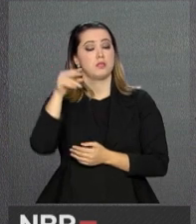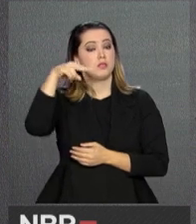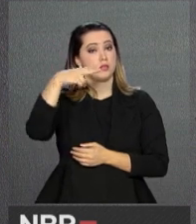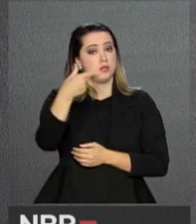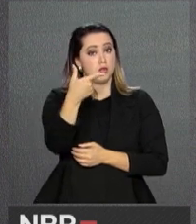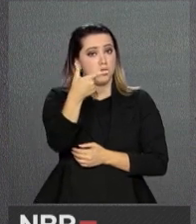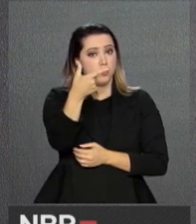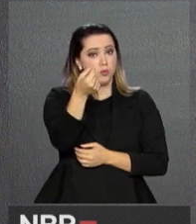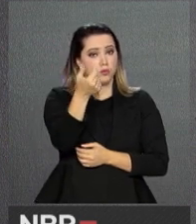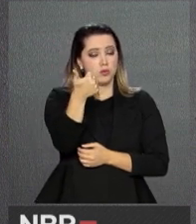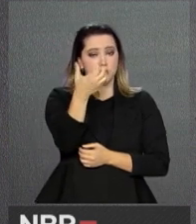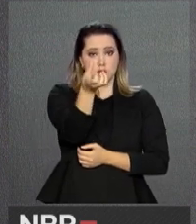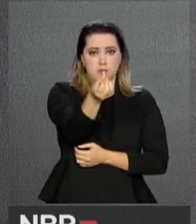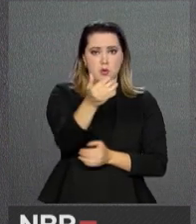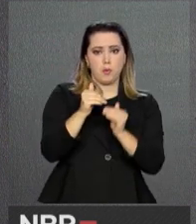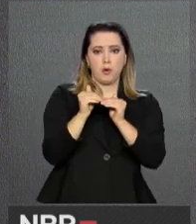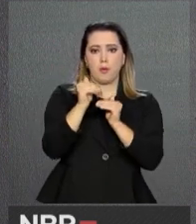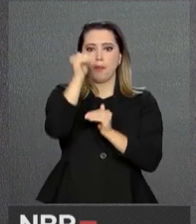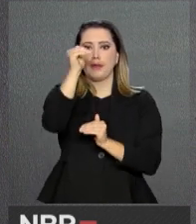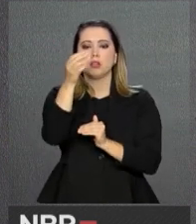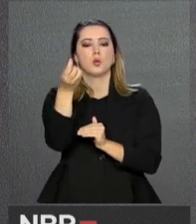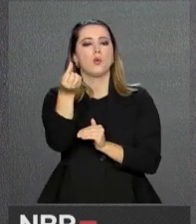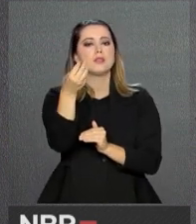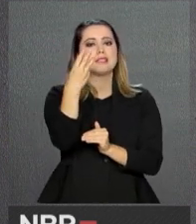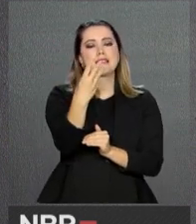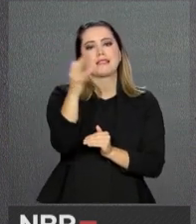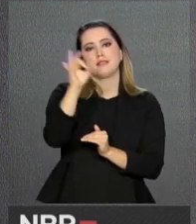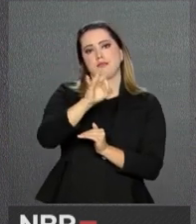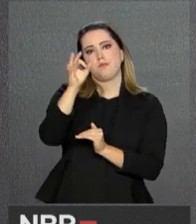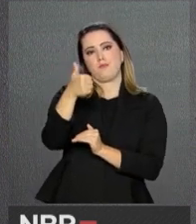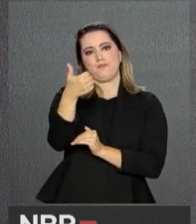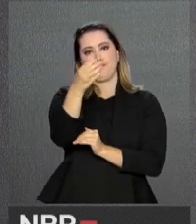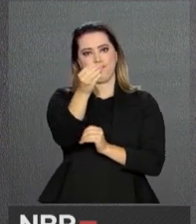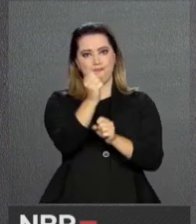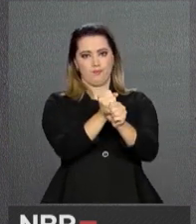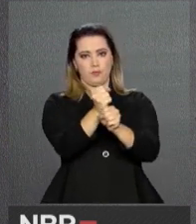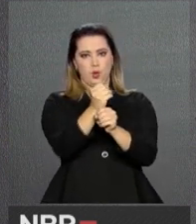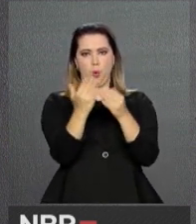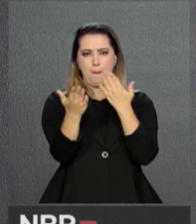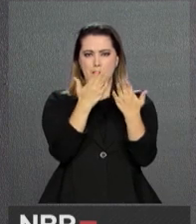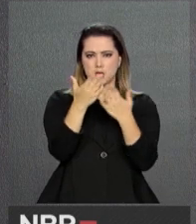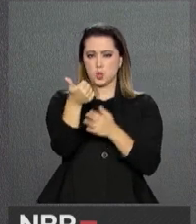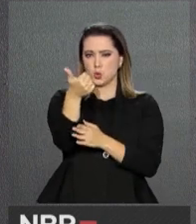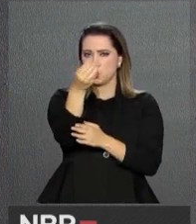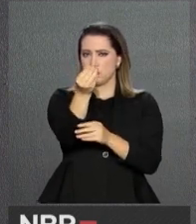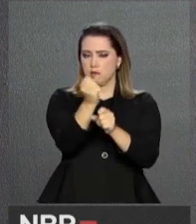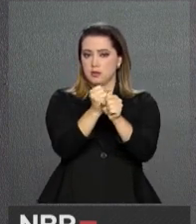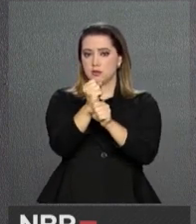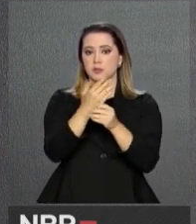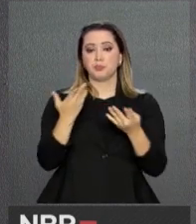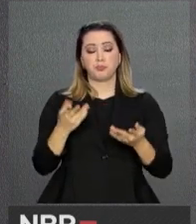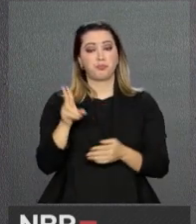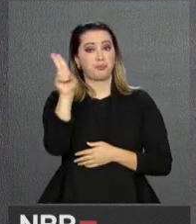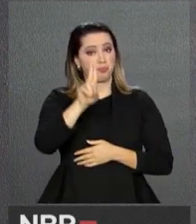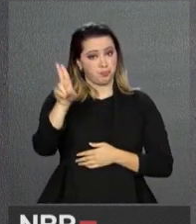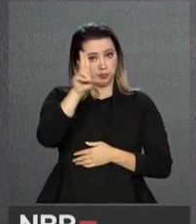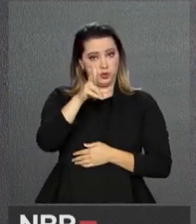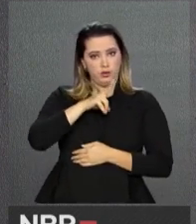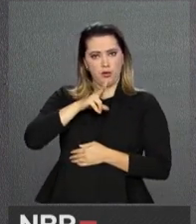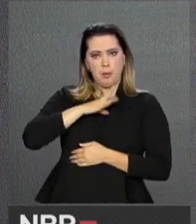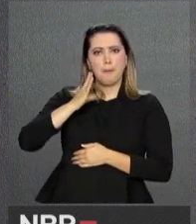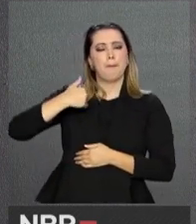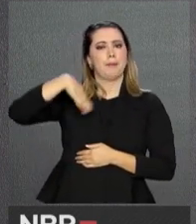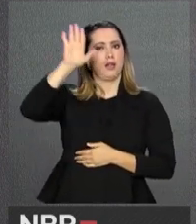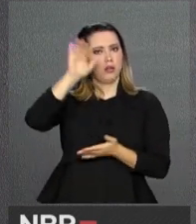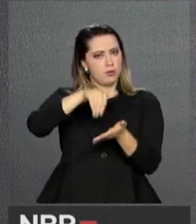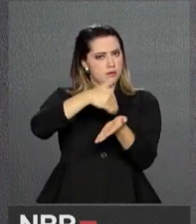Um aumento de praticamente 63% nos últimos 10 anos. As universidades privadas ainda correspondem ao maior